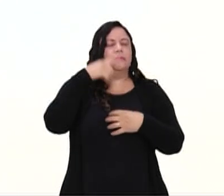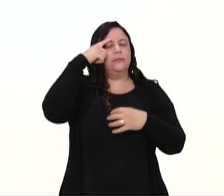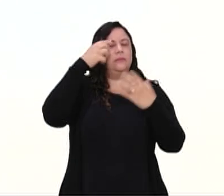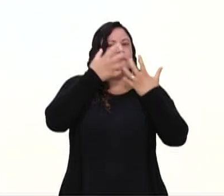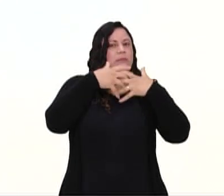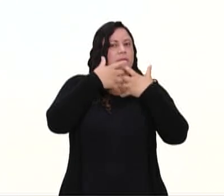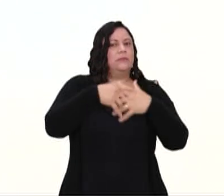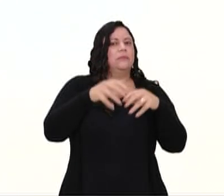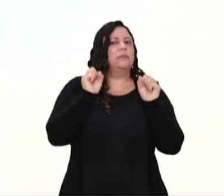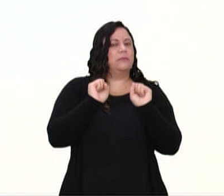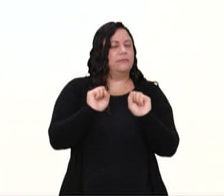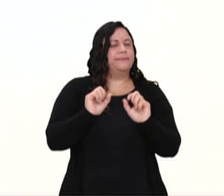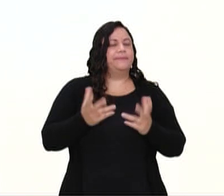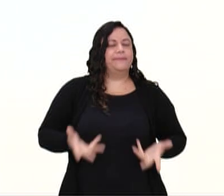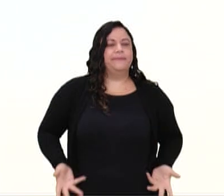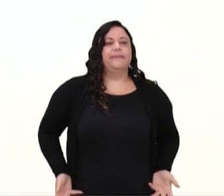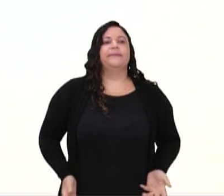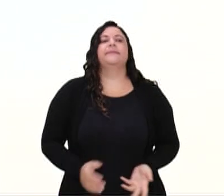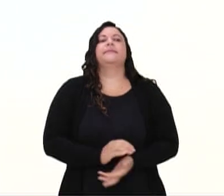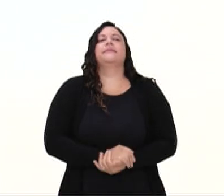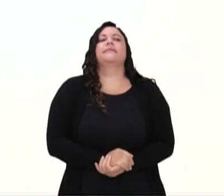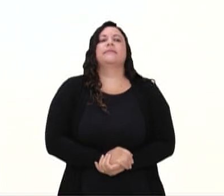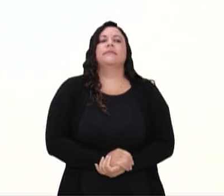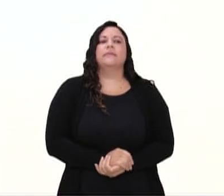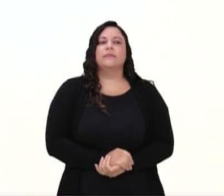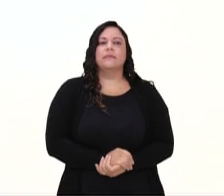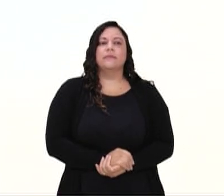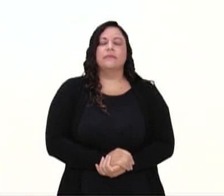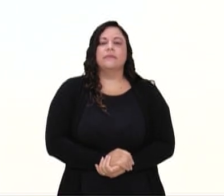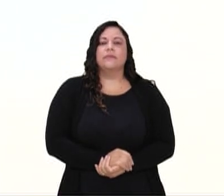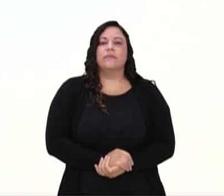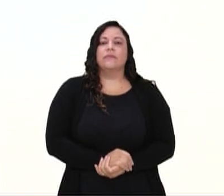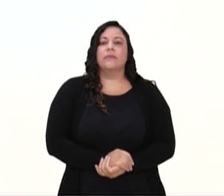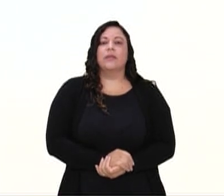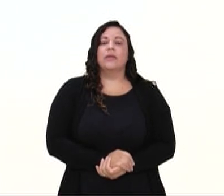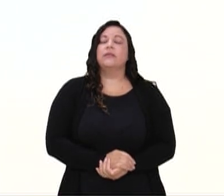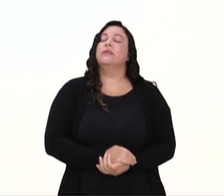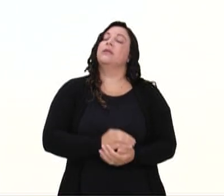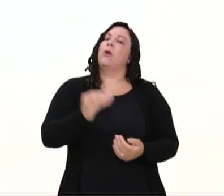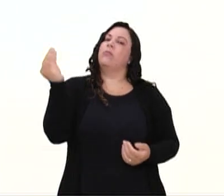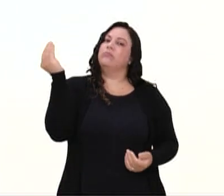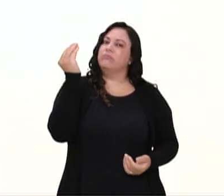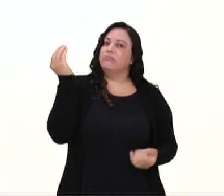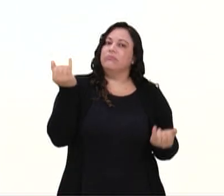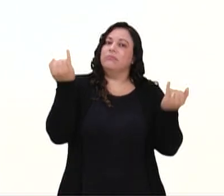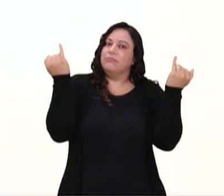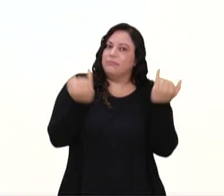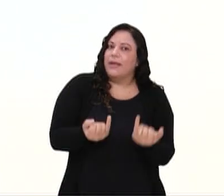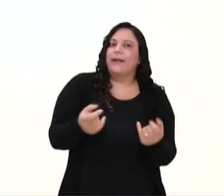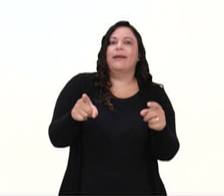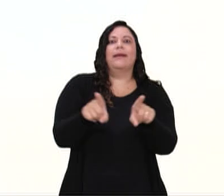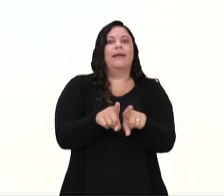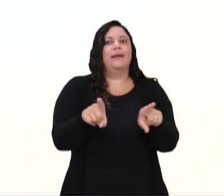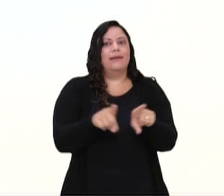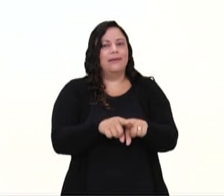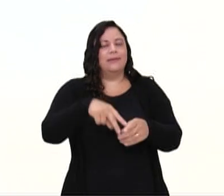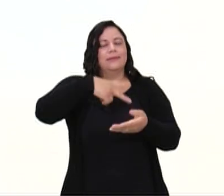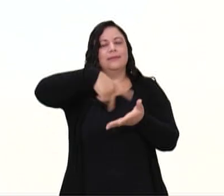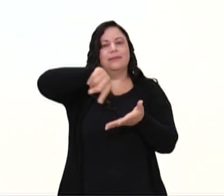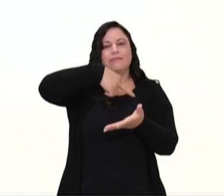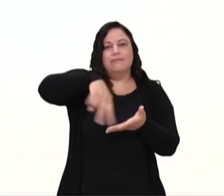Ela tem esse poder, né? A gente perde calorias também, dançando. Trabalha o ritmo, a